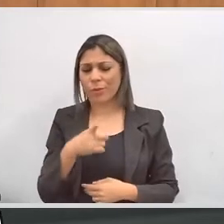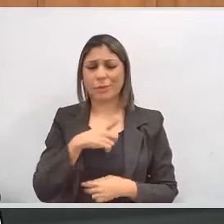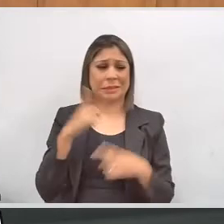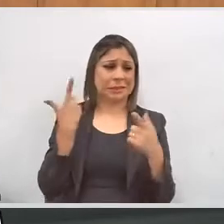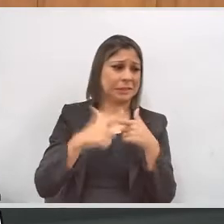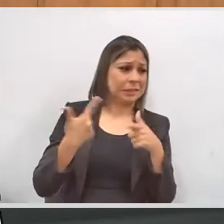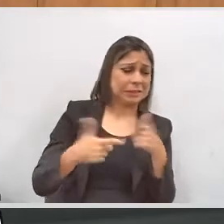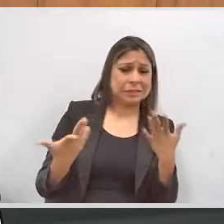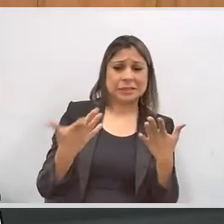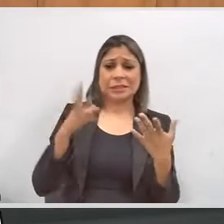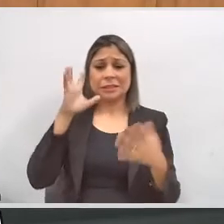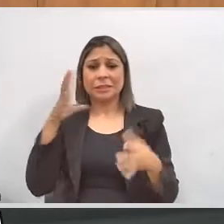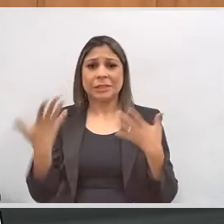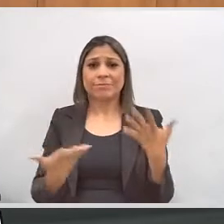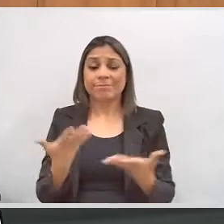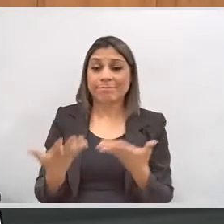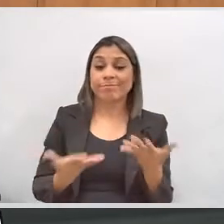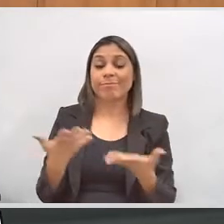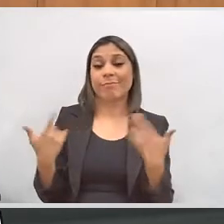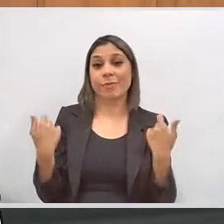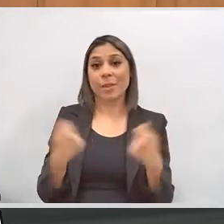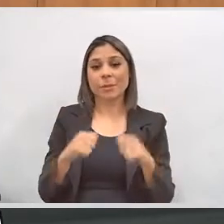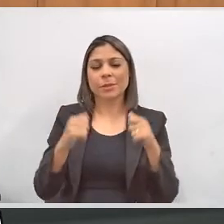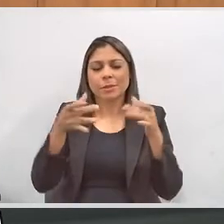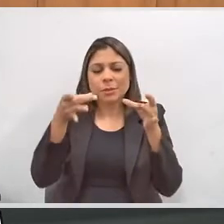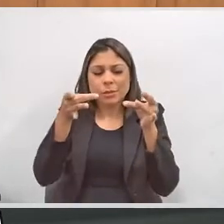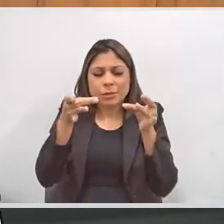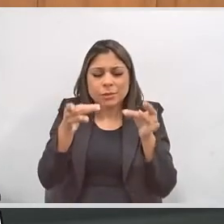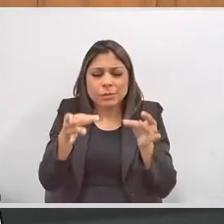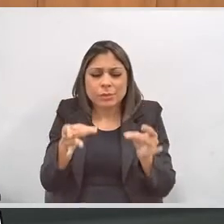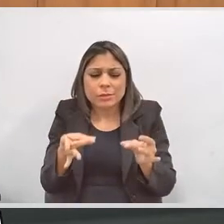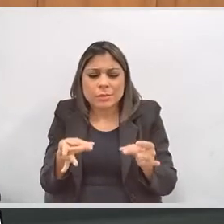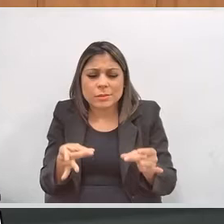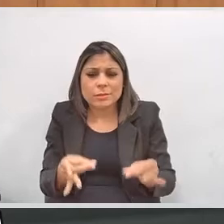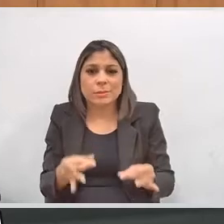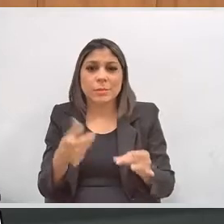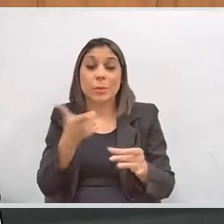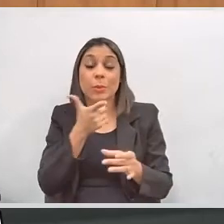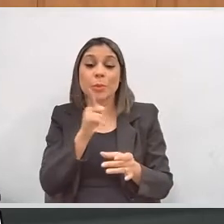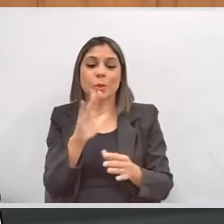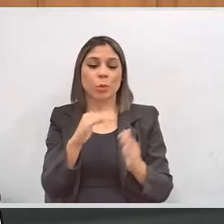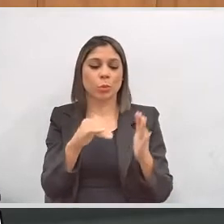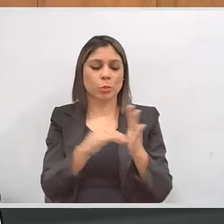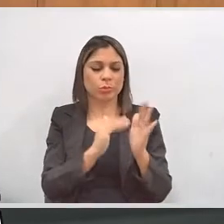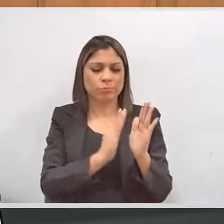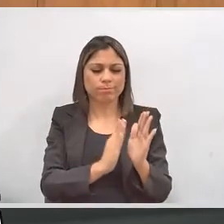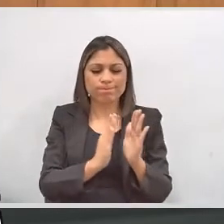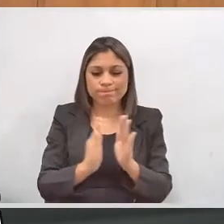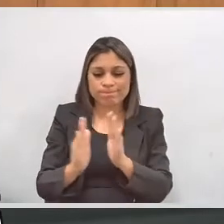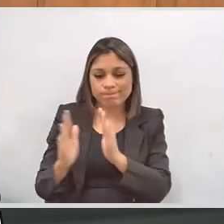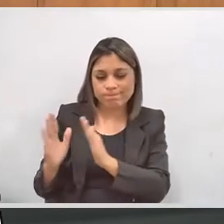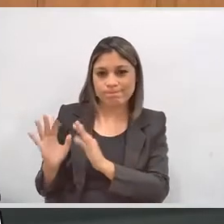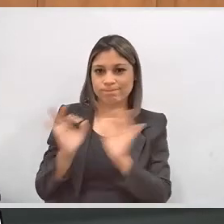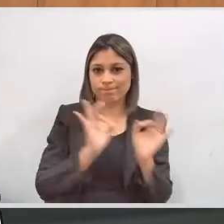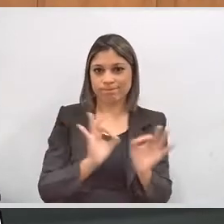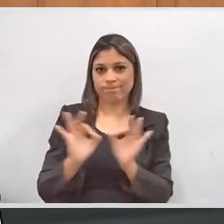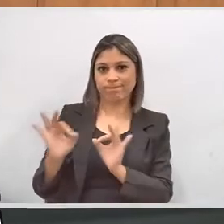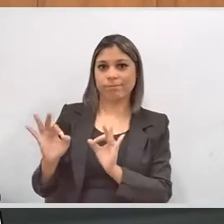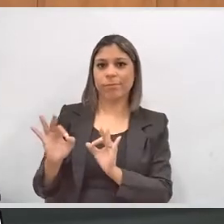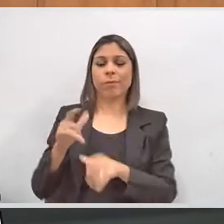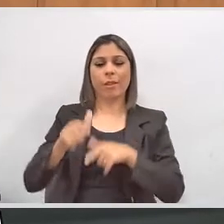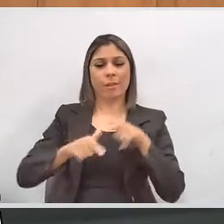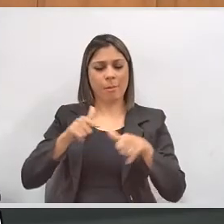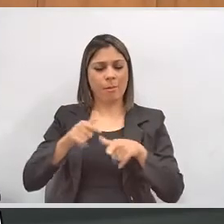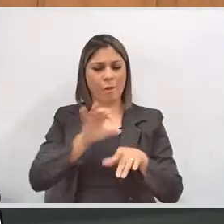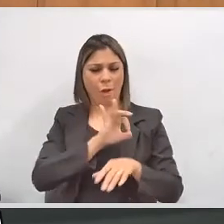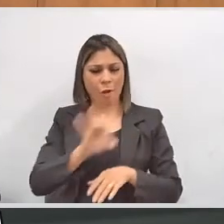novidade, temos um desafio, temos que fazer os mínimos detalhes para que tudo ocorra da forma correta. Realmente,